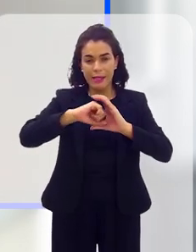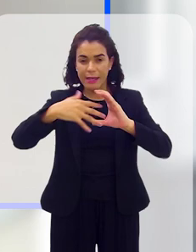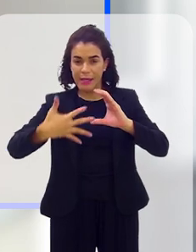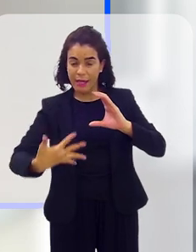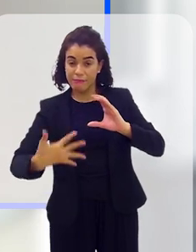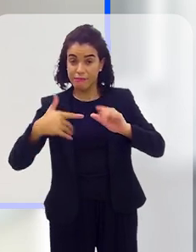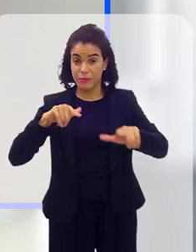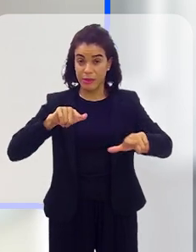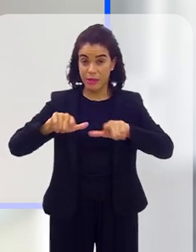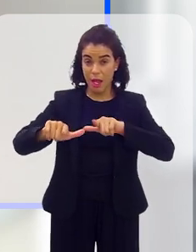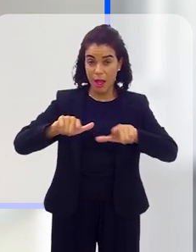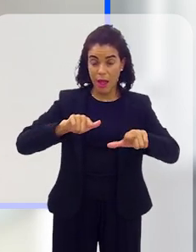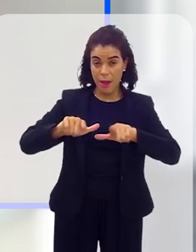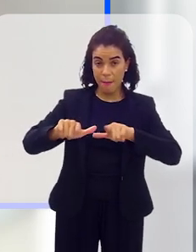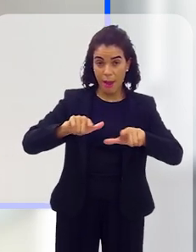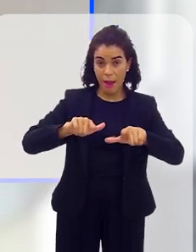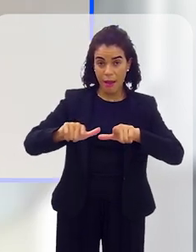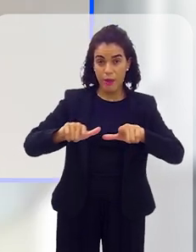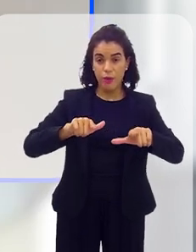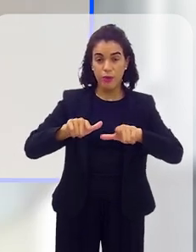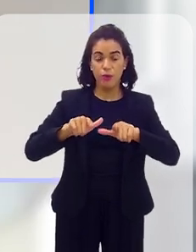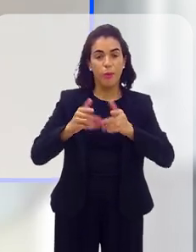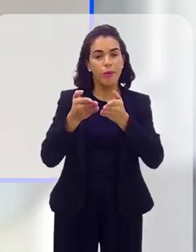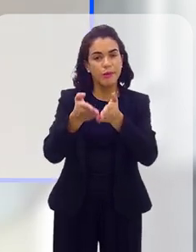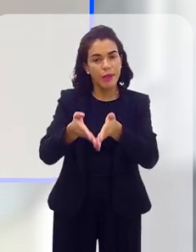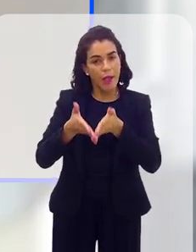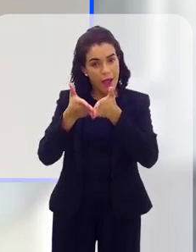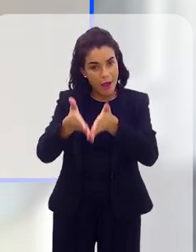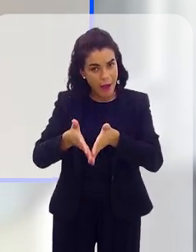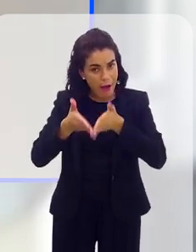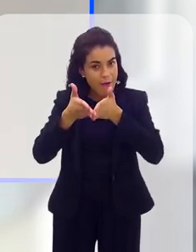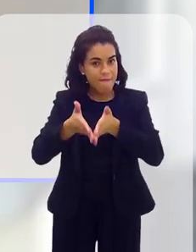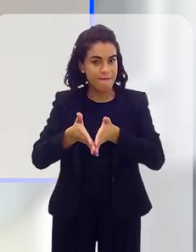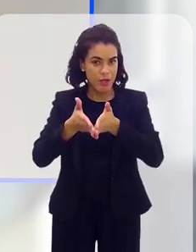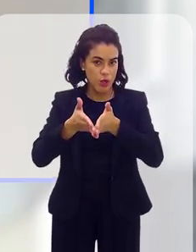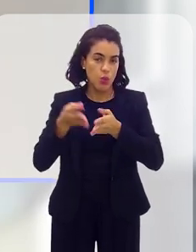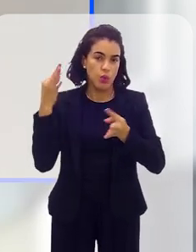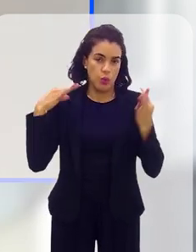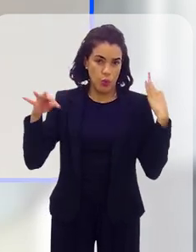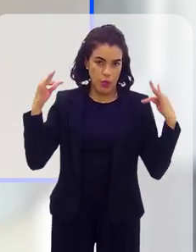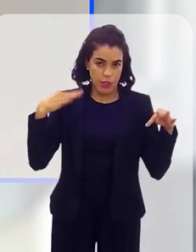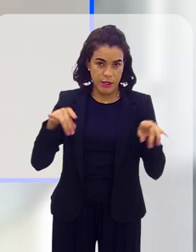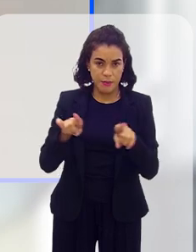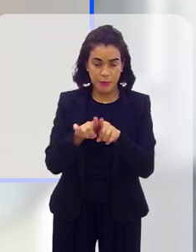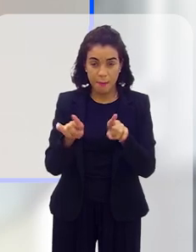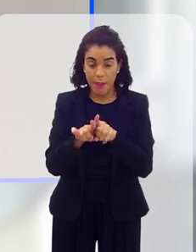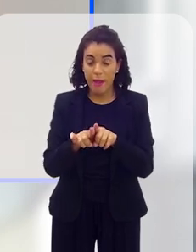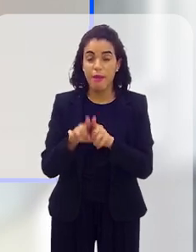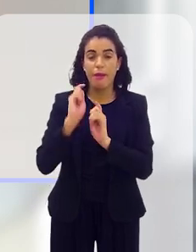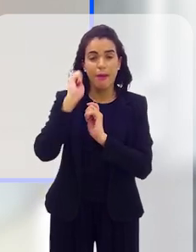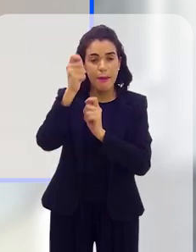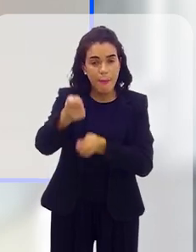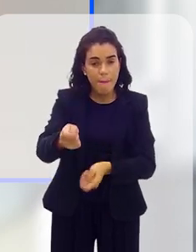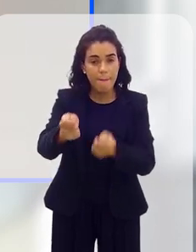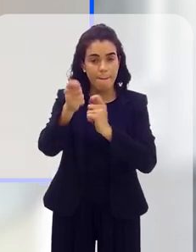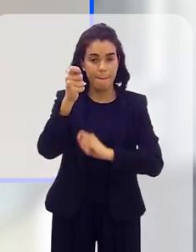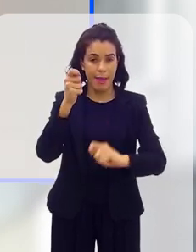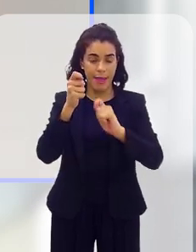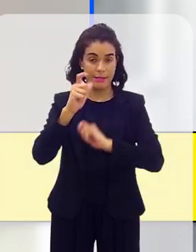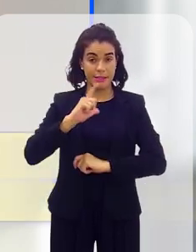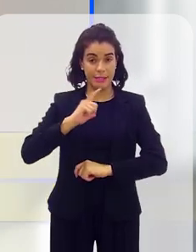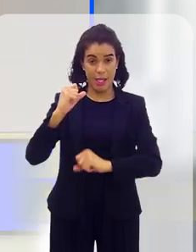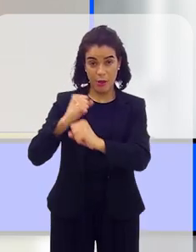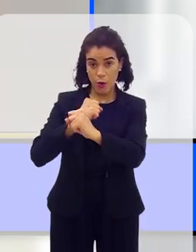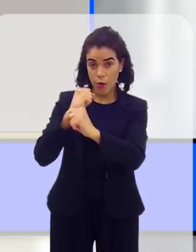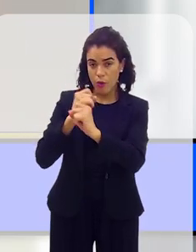característicamente trabalho de navios e navios e embarcações, pesca. A